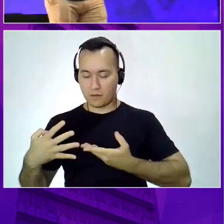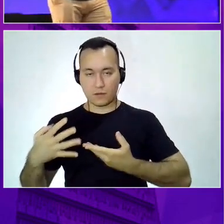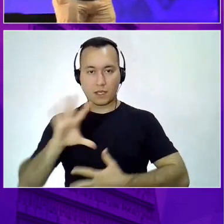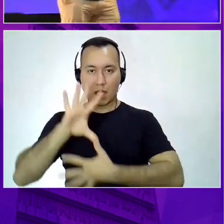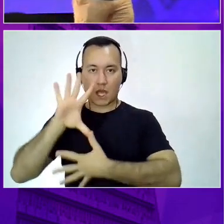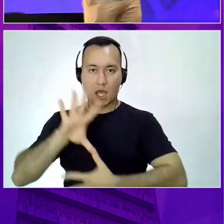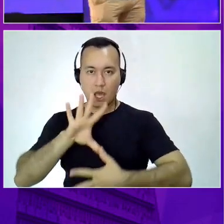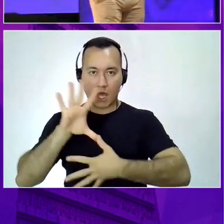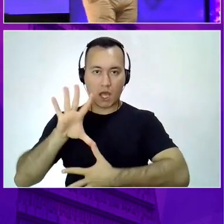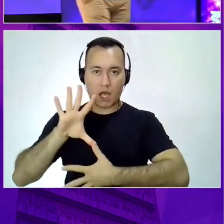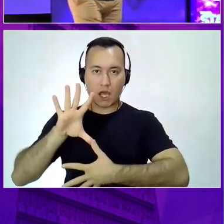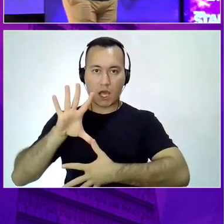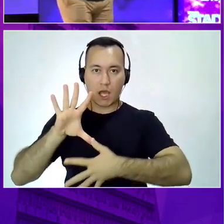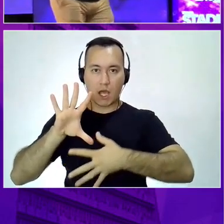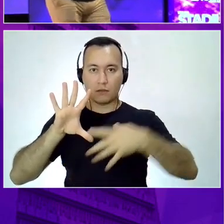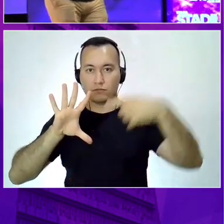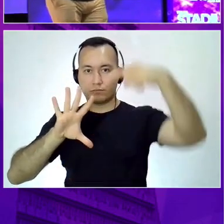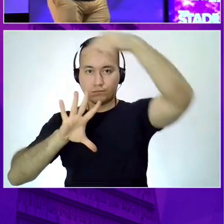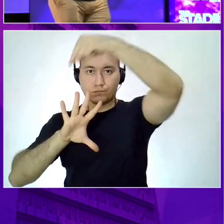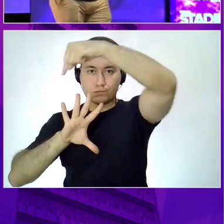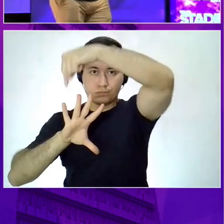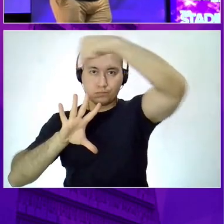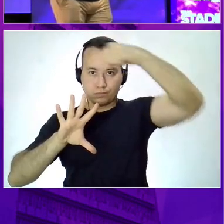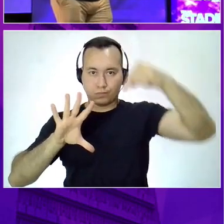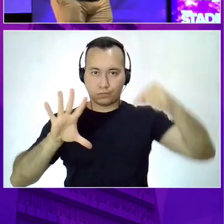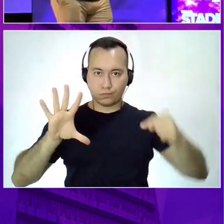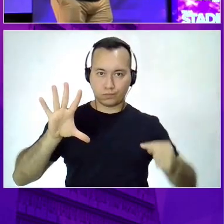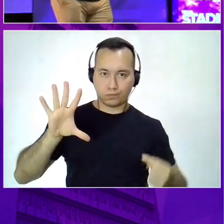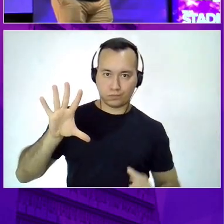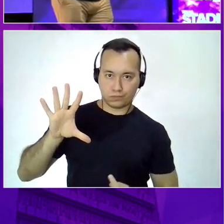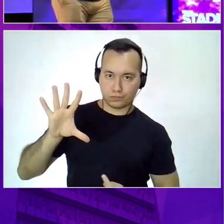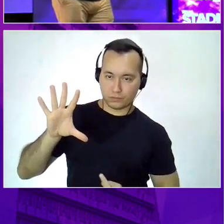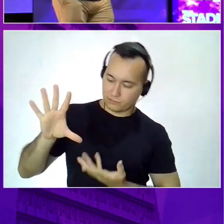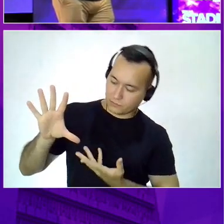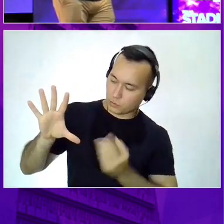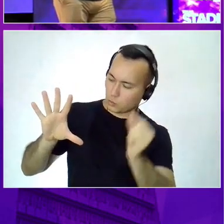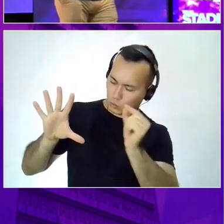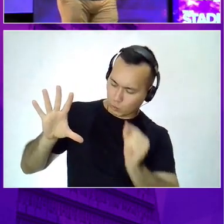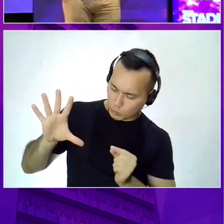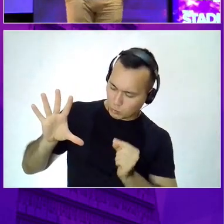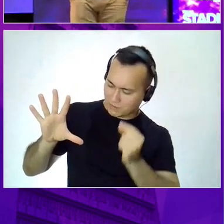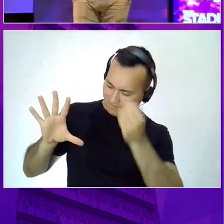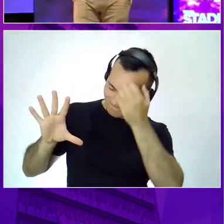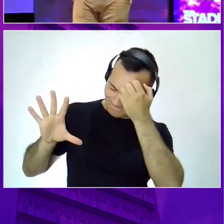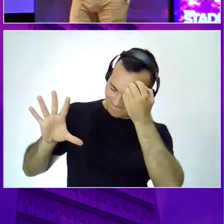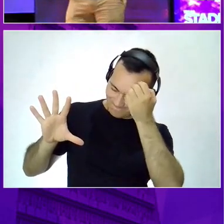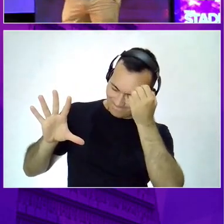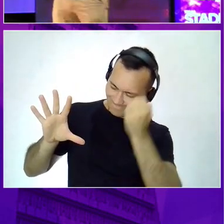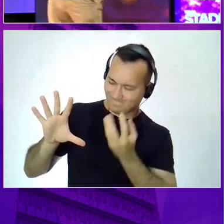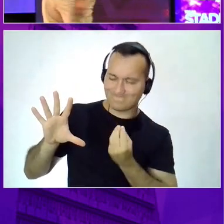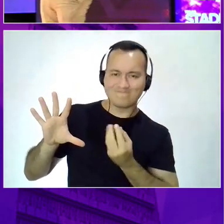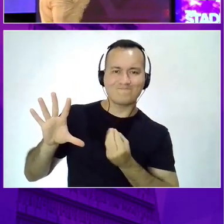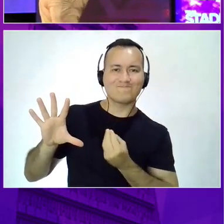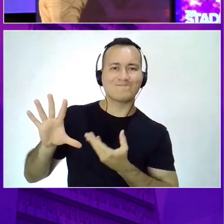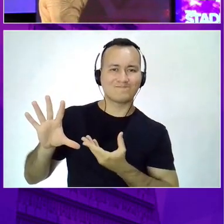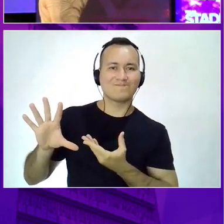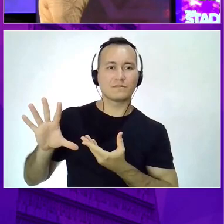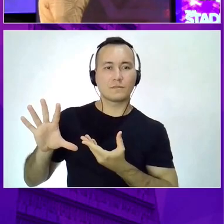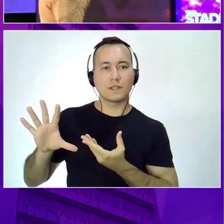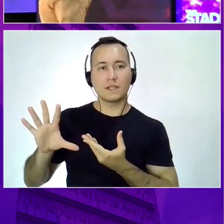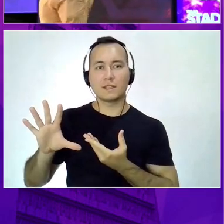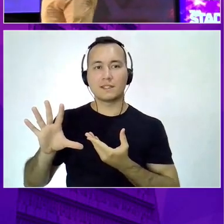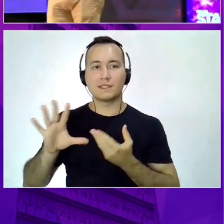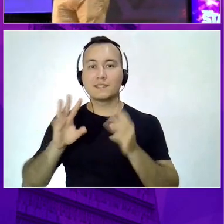Ai, meu Deus, e agora? Por onde eu começo? Cara, é muita coisa. O marketing diz, né? Dá três